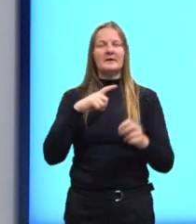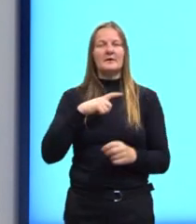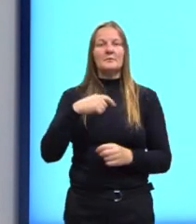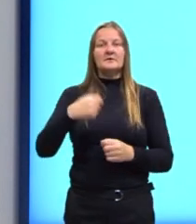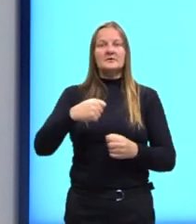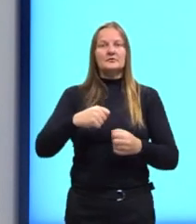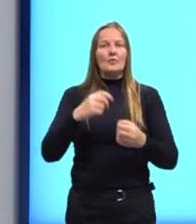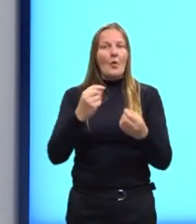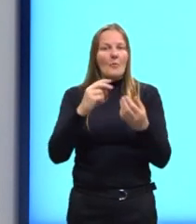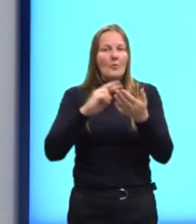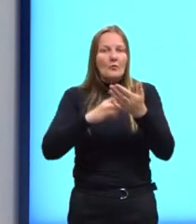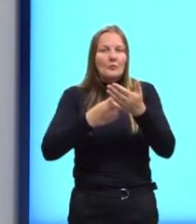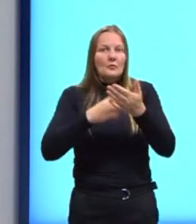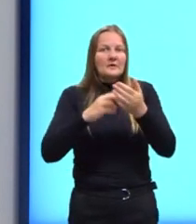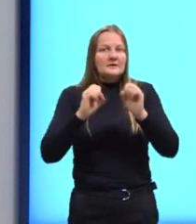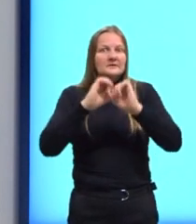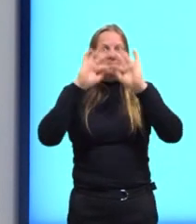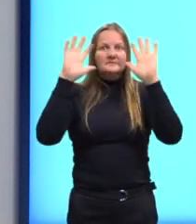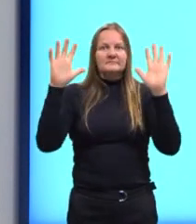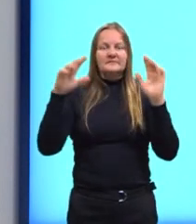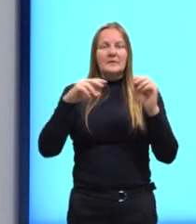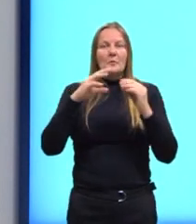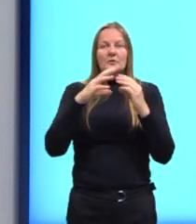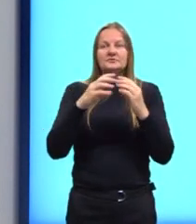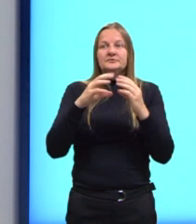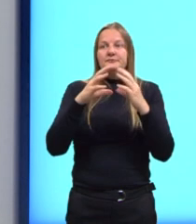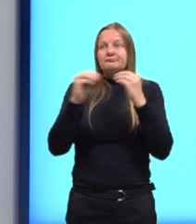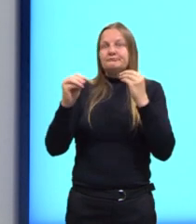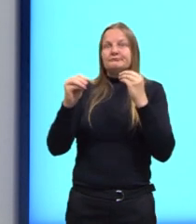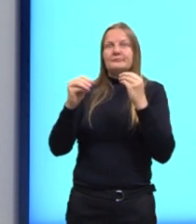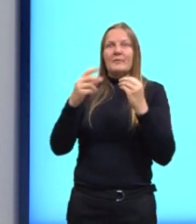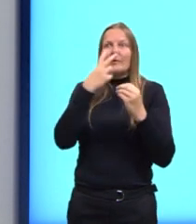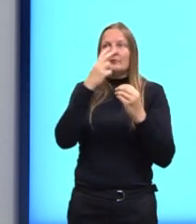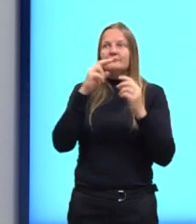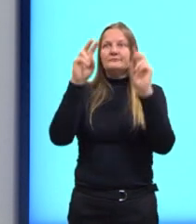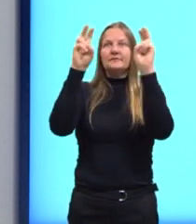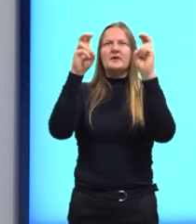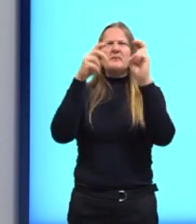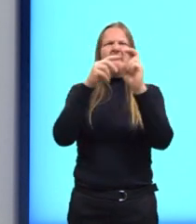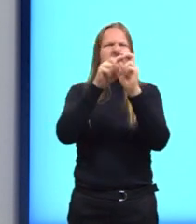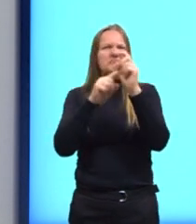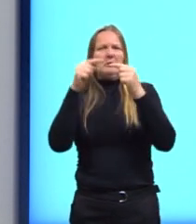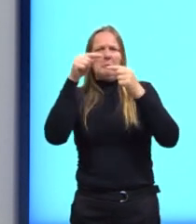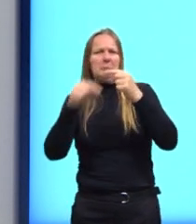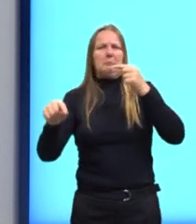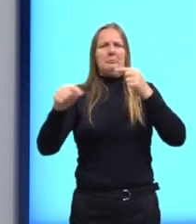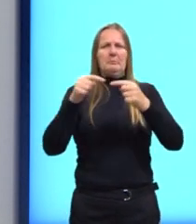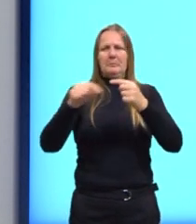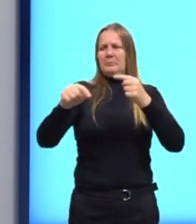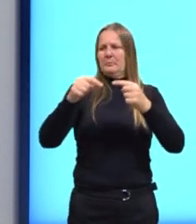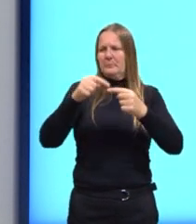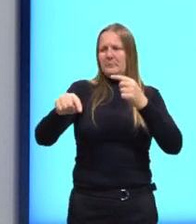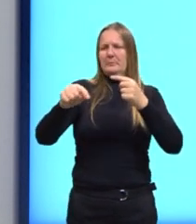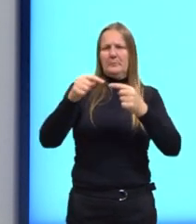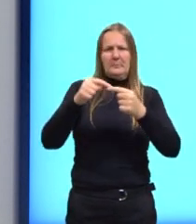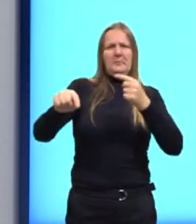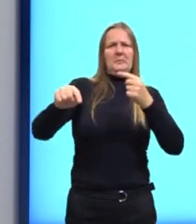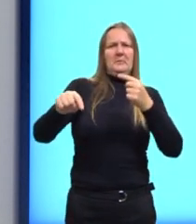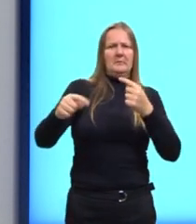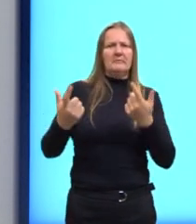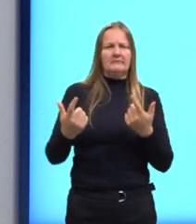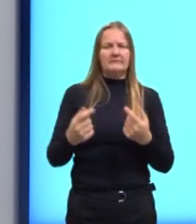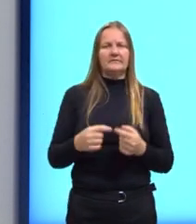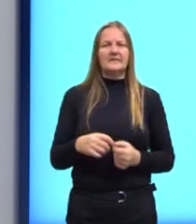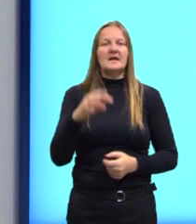interpretar o tema, eu não posso fugir do tema nem tangenciar. O que significa fuga do tema e